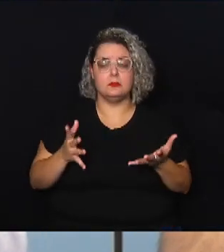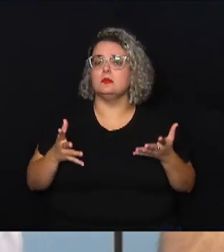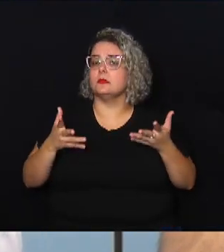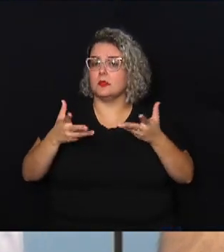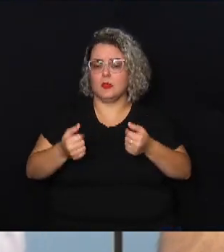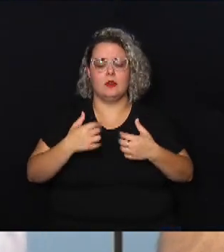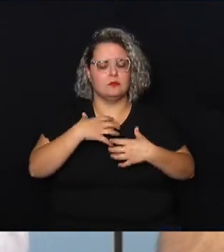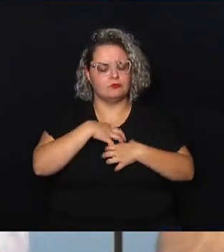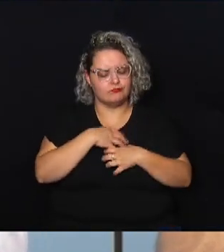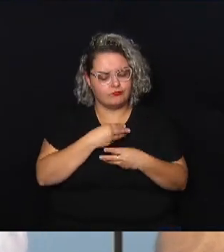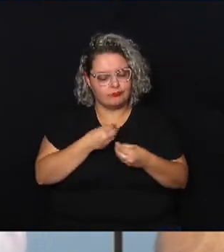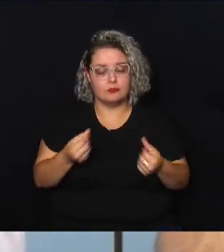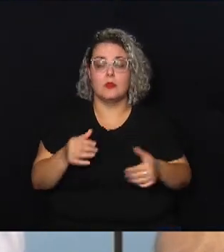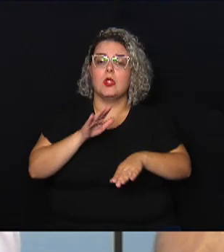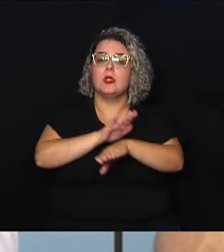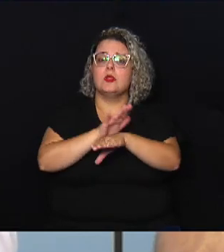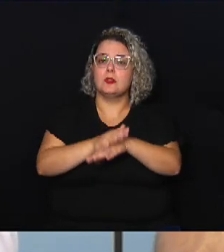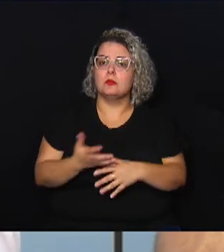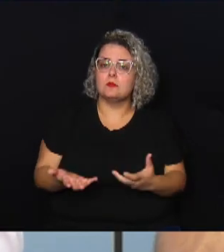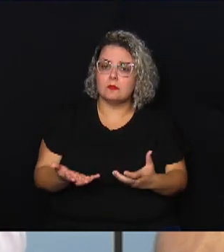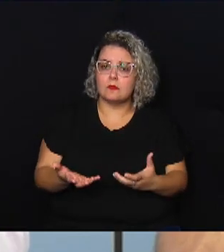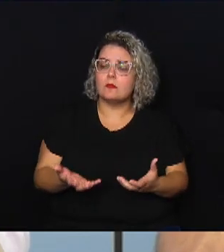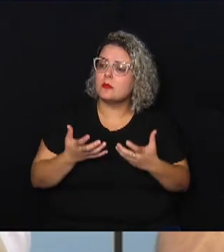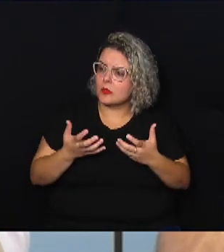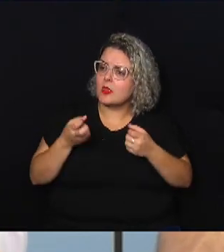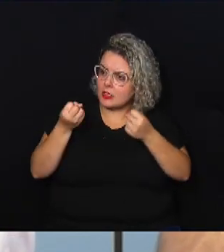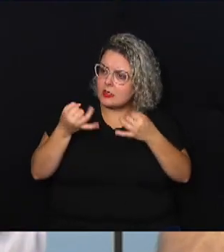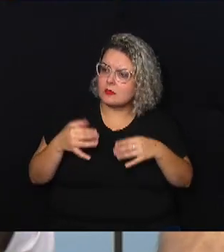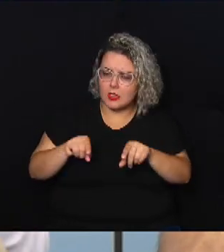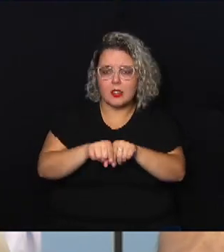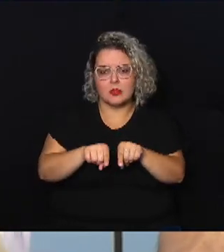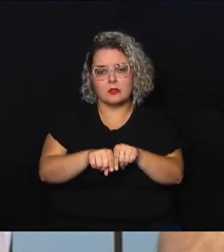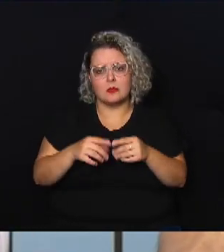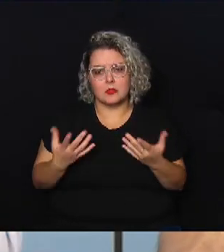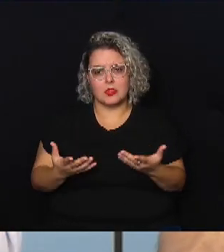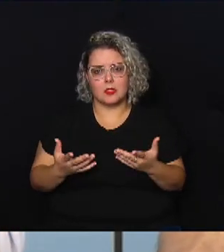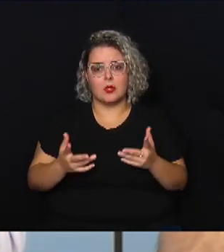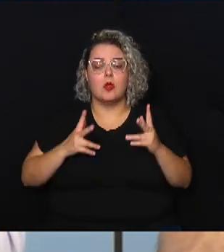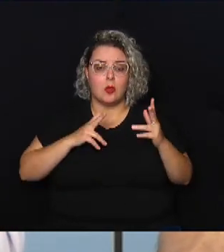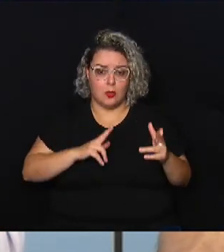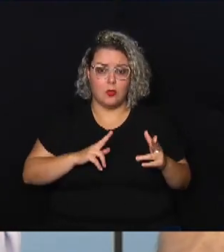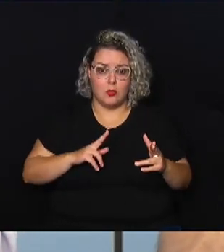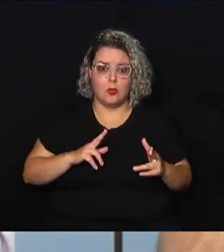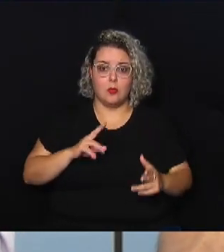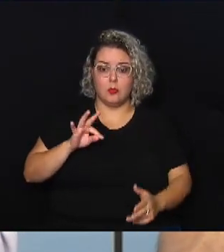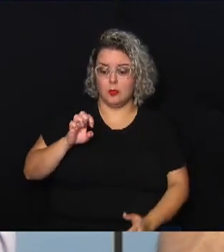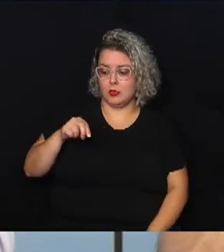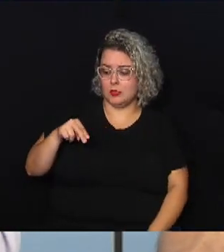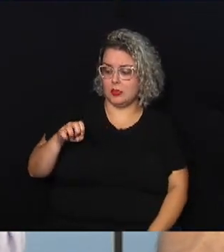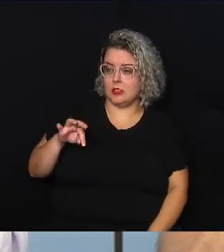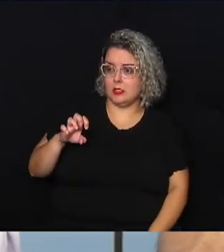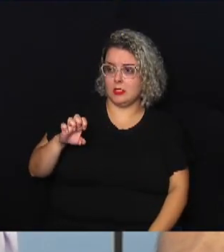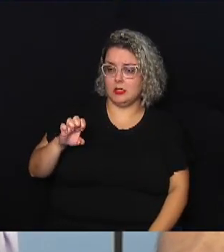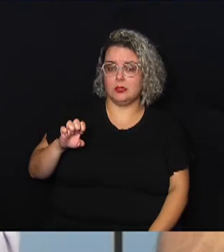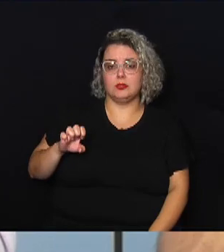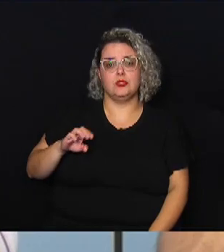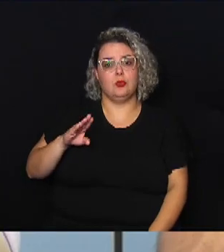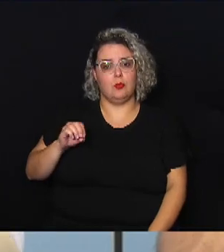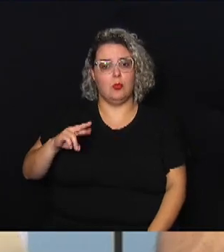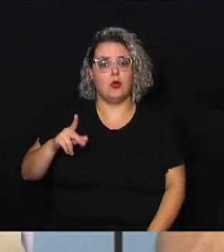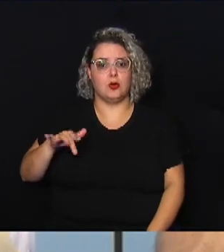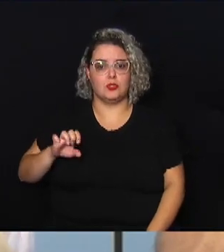sensibilize e ajude e eu gostaria até de esclarecer também um fato assim como falou o Tenente Borges o bombeiro totalmente